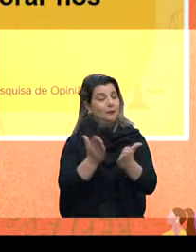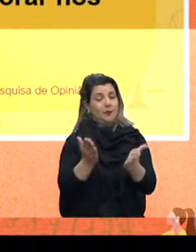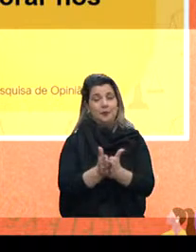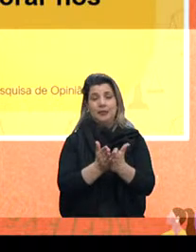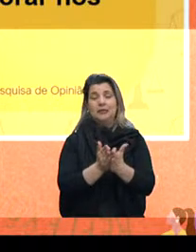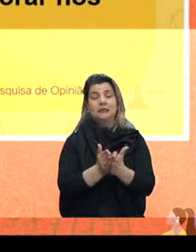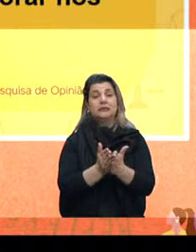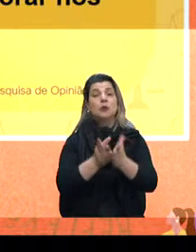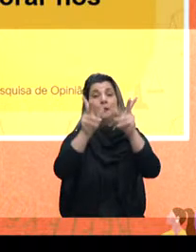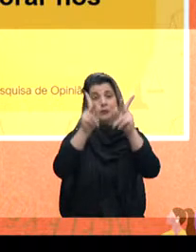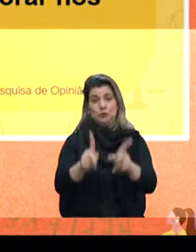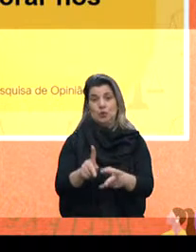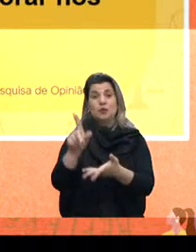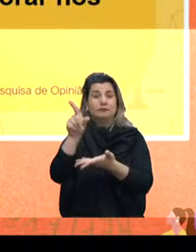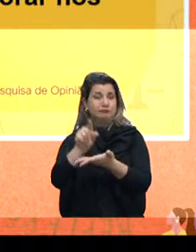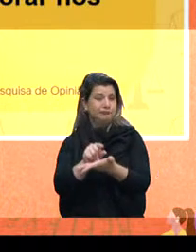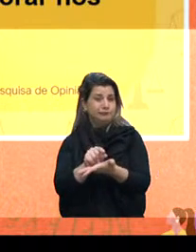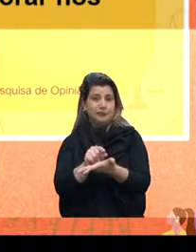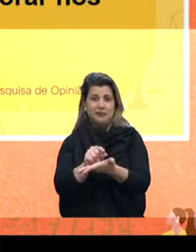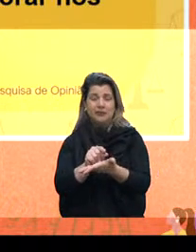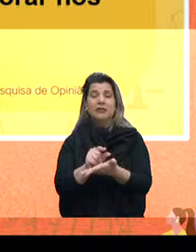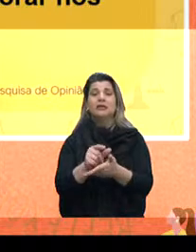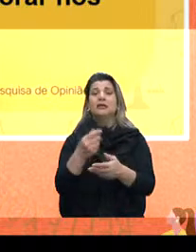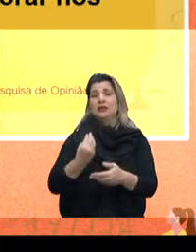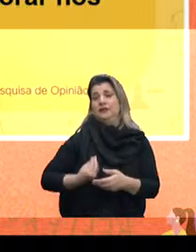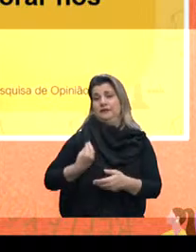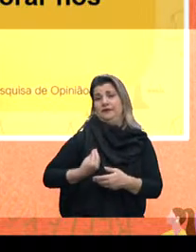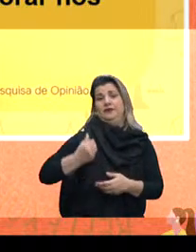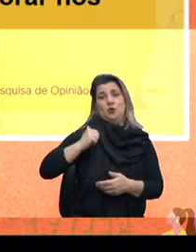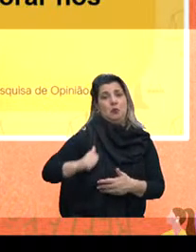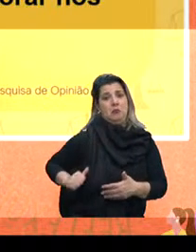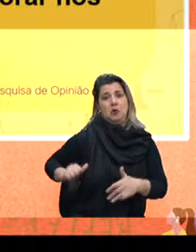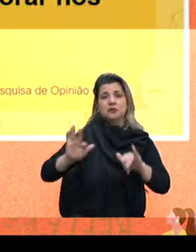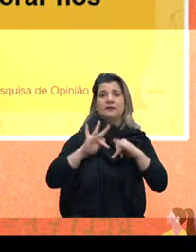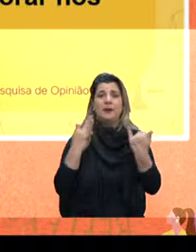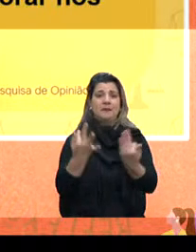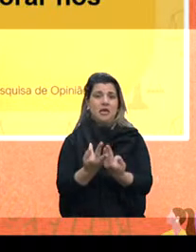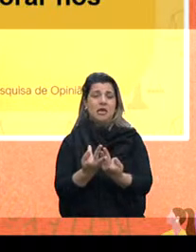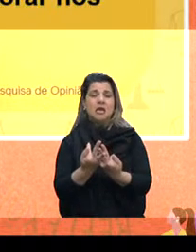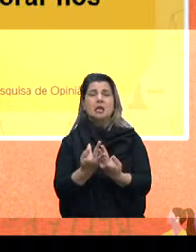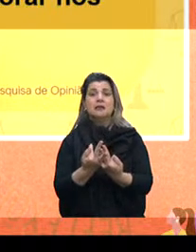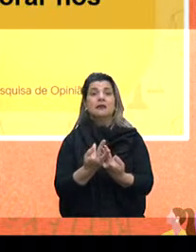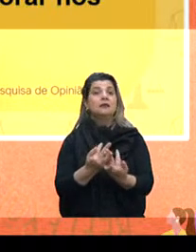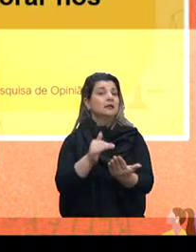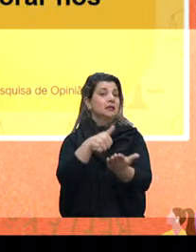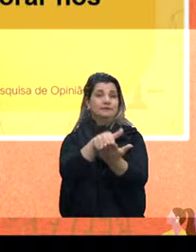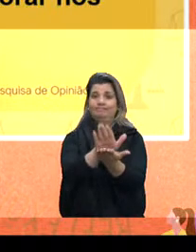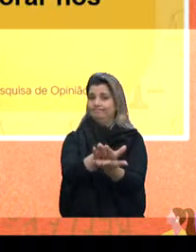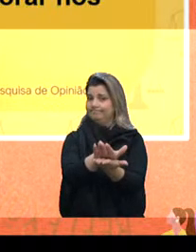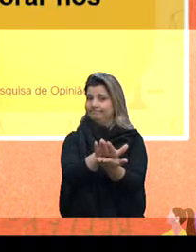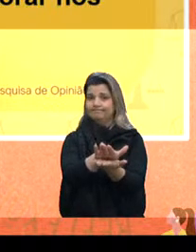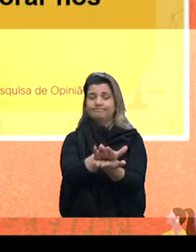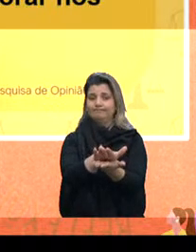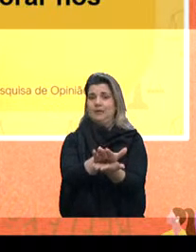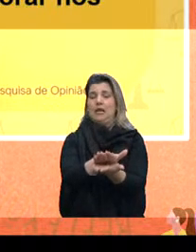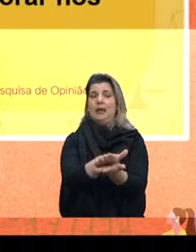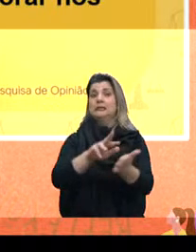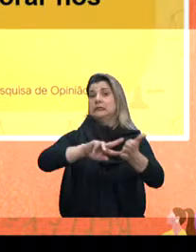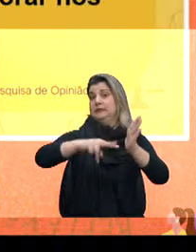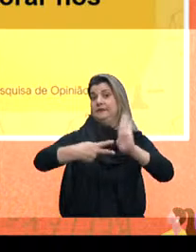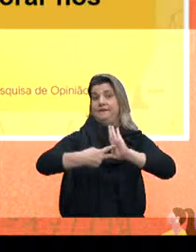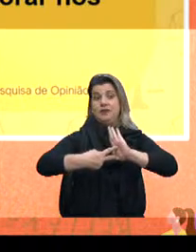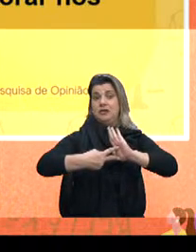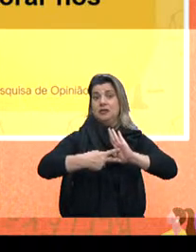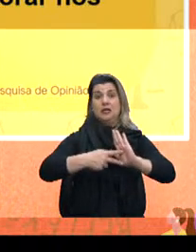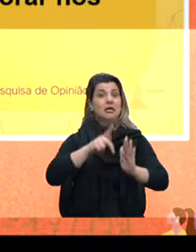de baixa renda, que vivem com Bolsa Família, e, em especial, estão desempregadas. Ou seja, se ele mal consegue custear